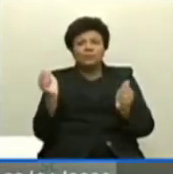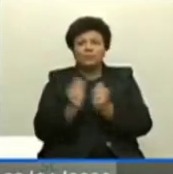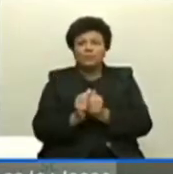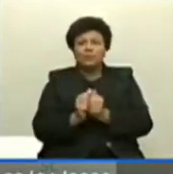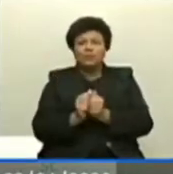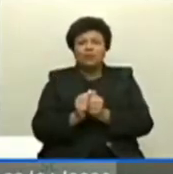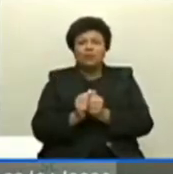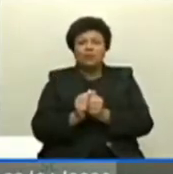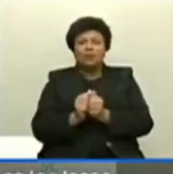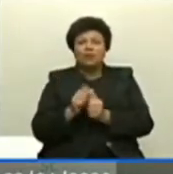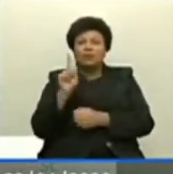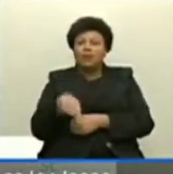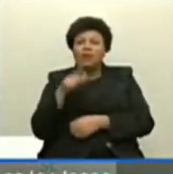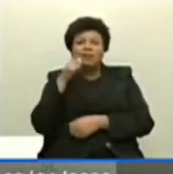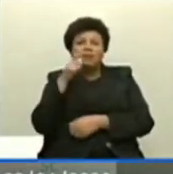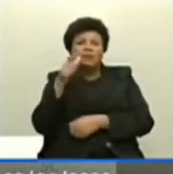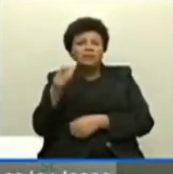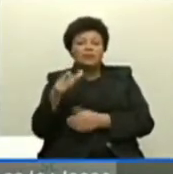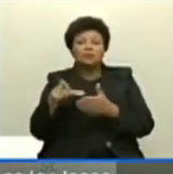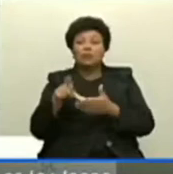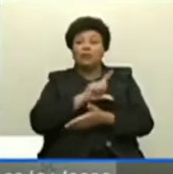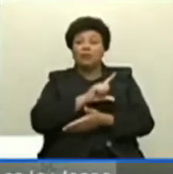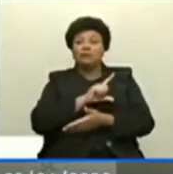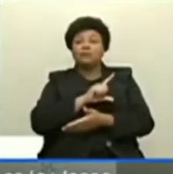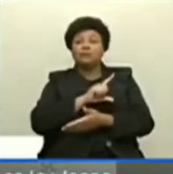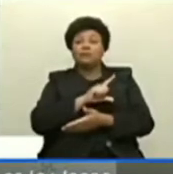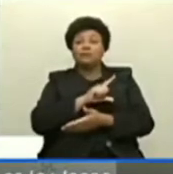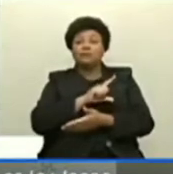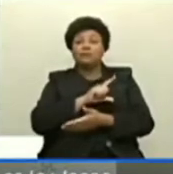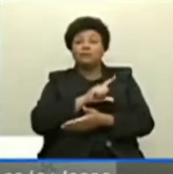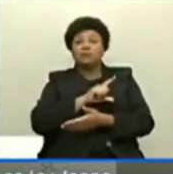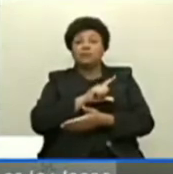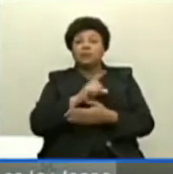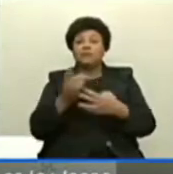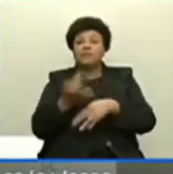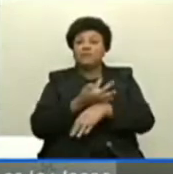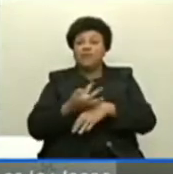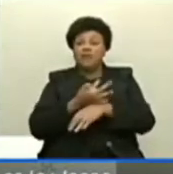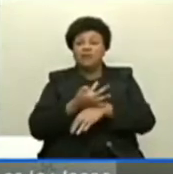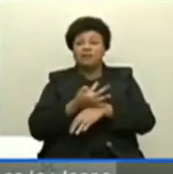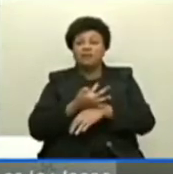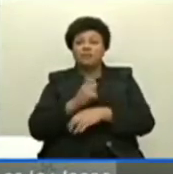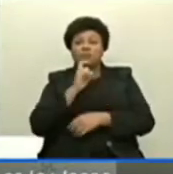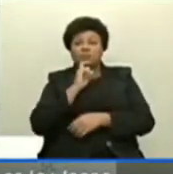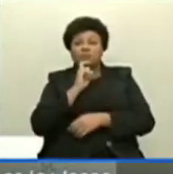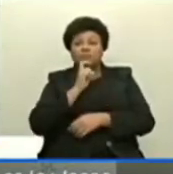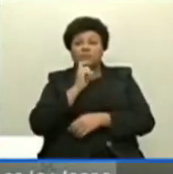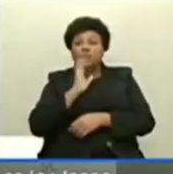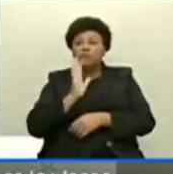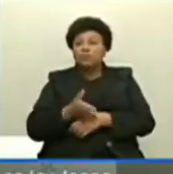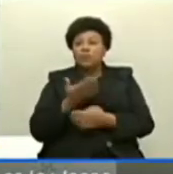interessante antecipar o recesso de inverno, já que essas aulas não estão sendo,